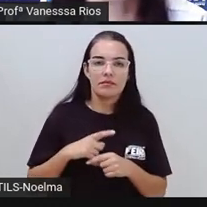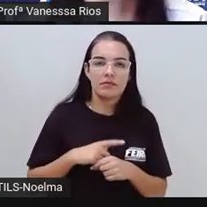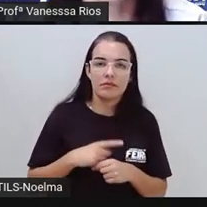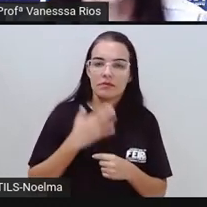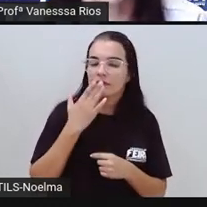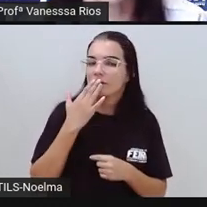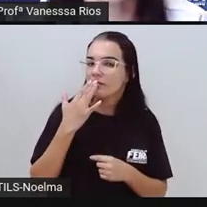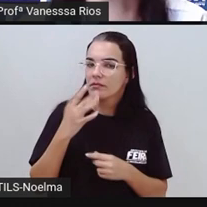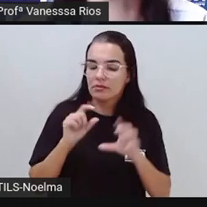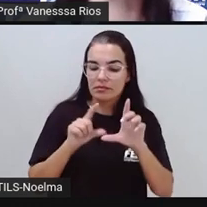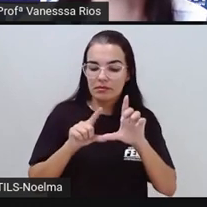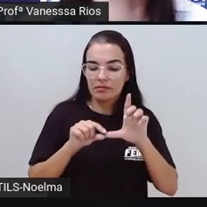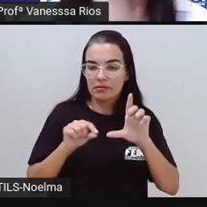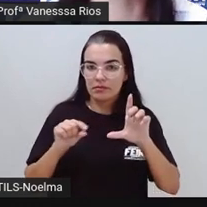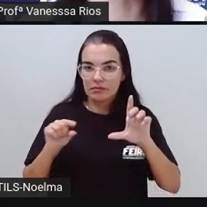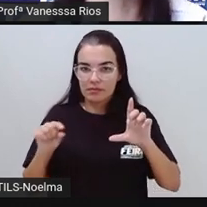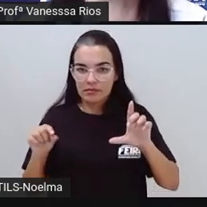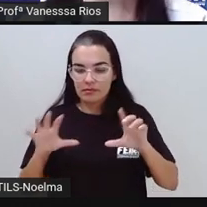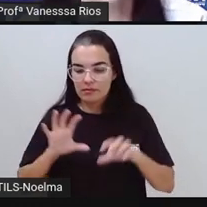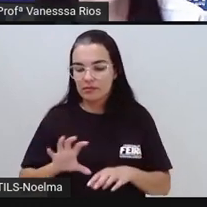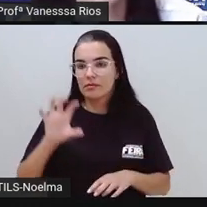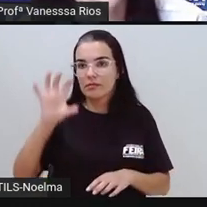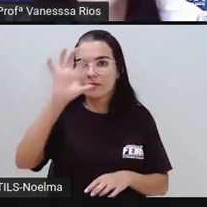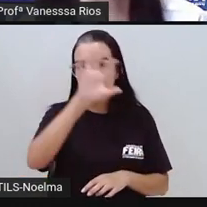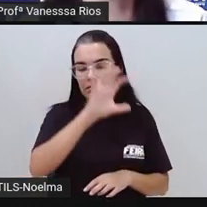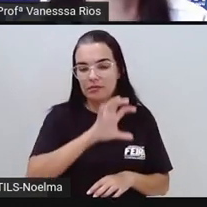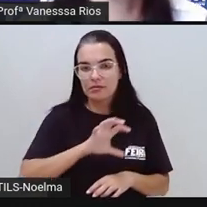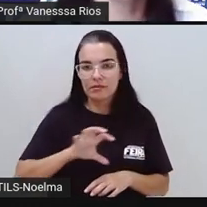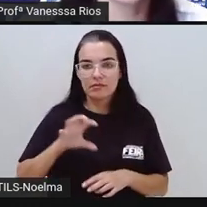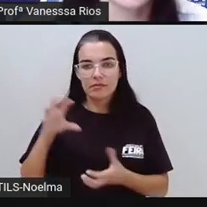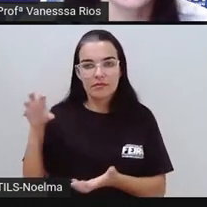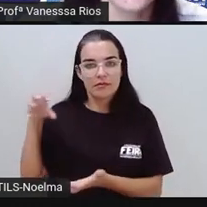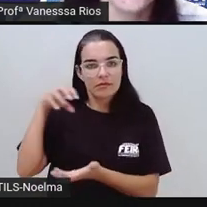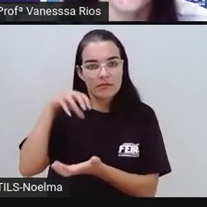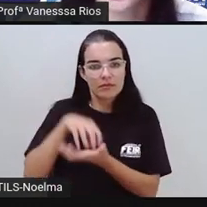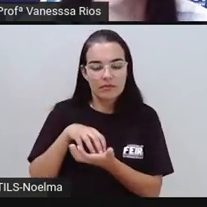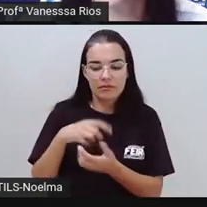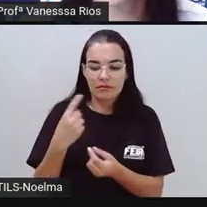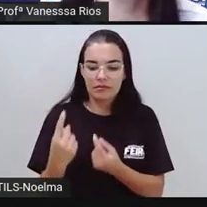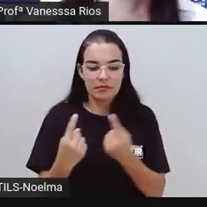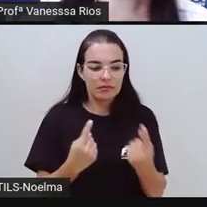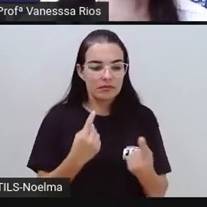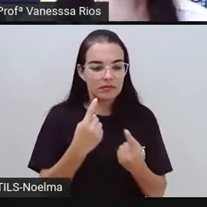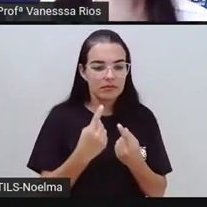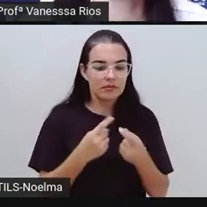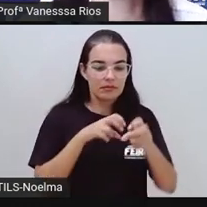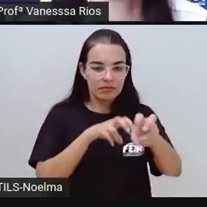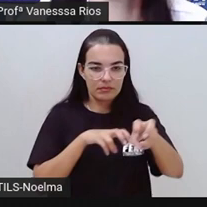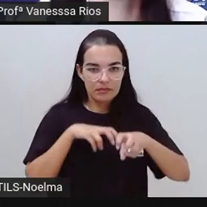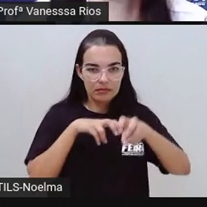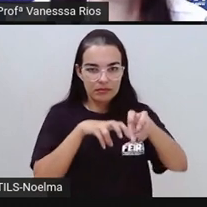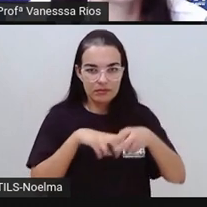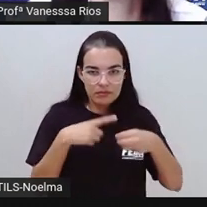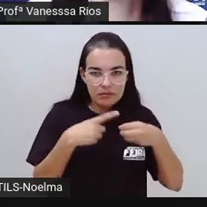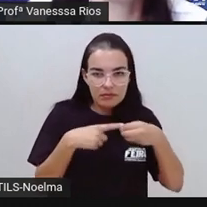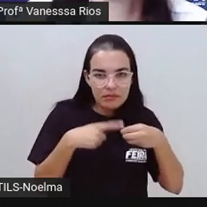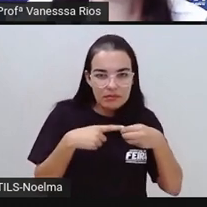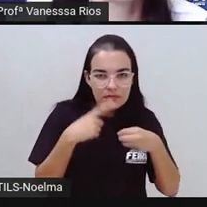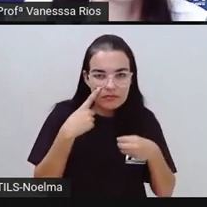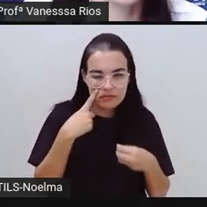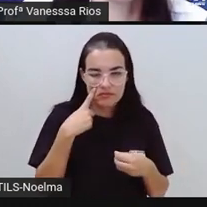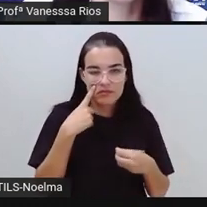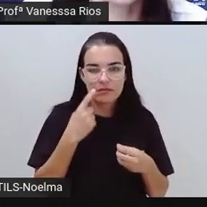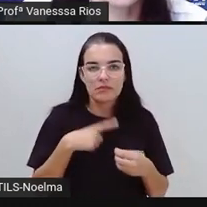correspondentes ao espaço territorial ocupado por cada distrito. E a gente consegue perceber aqui,